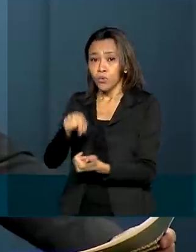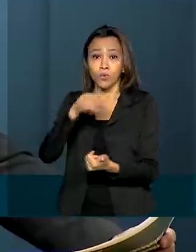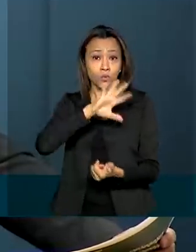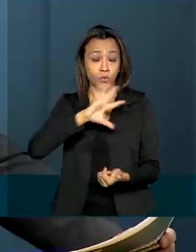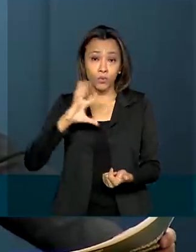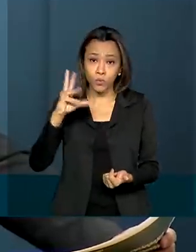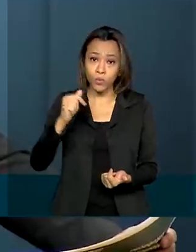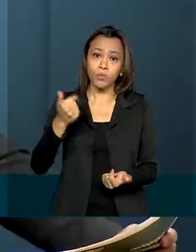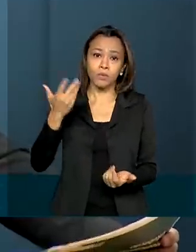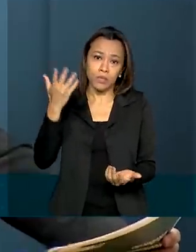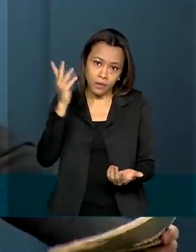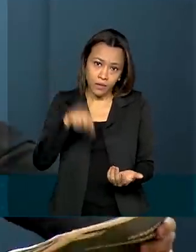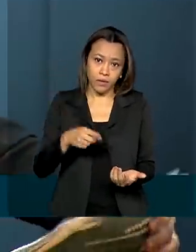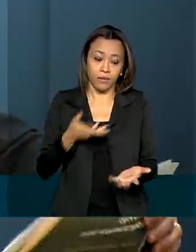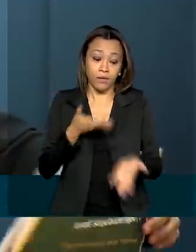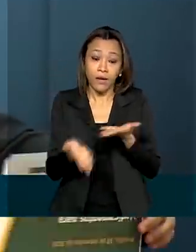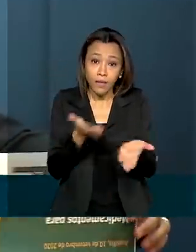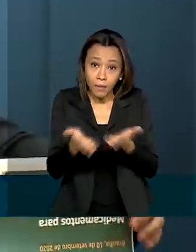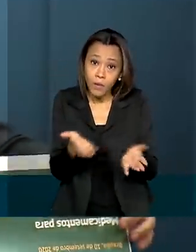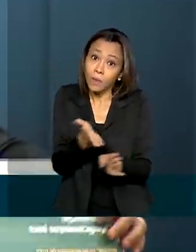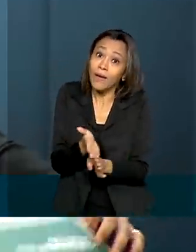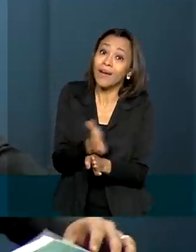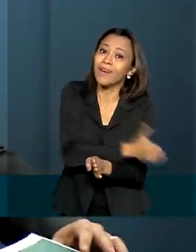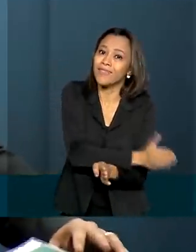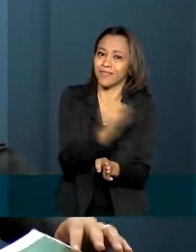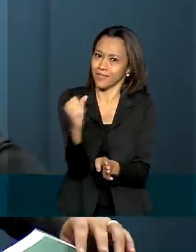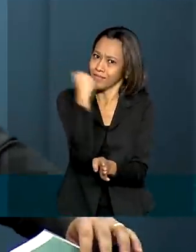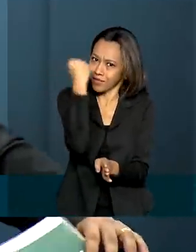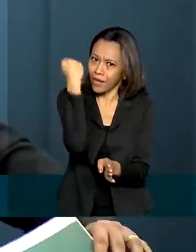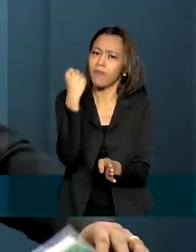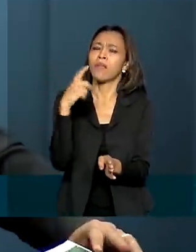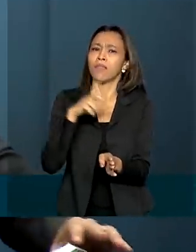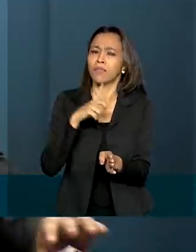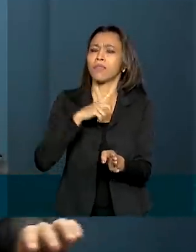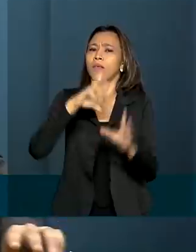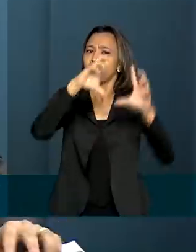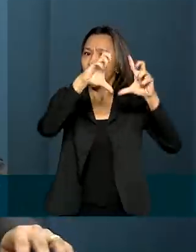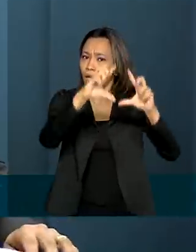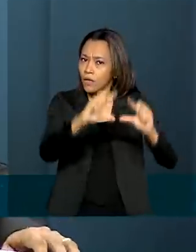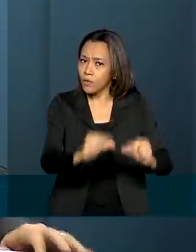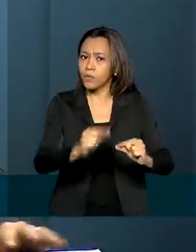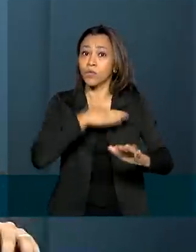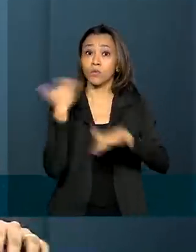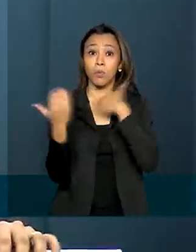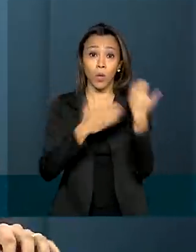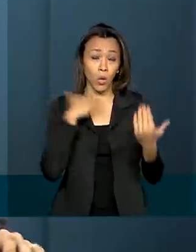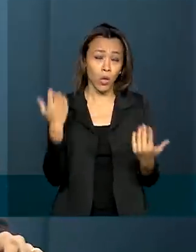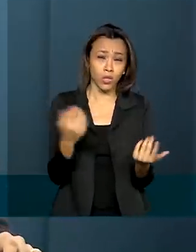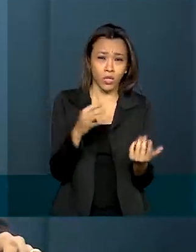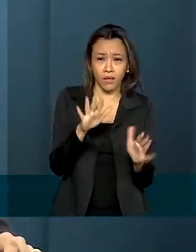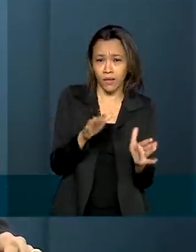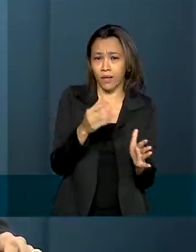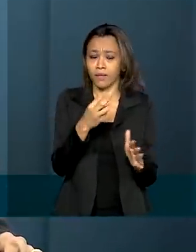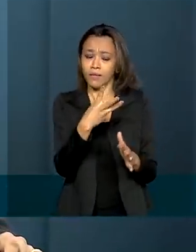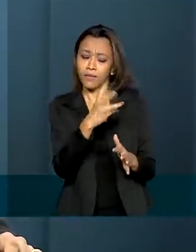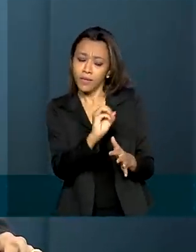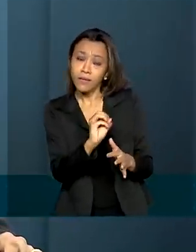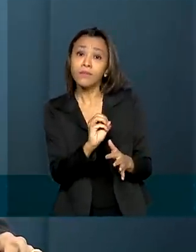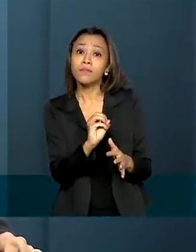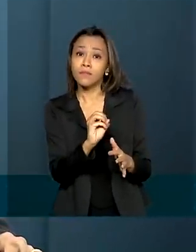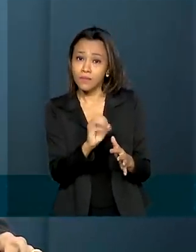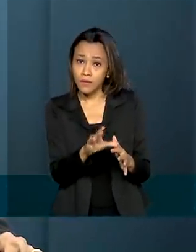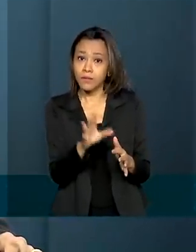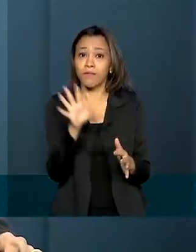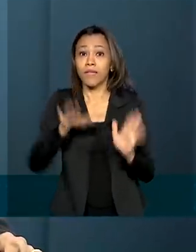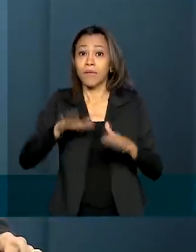tratam dessa questão de tratamento precoce prevêem queda na mortalidade entre 30, dependendo do trabalho científico